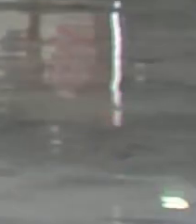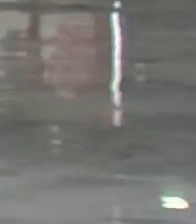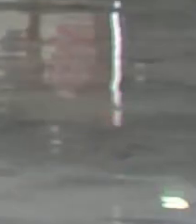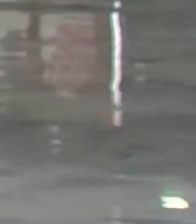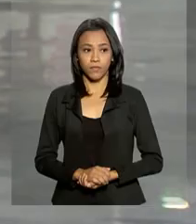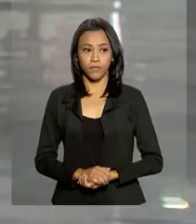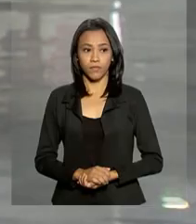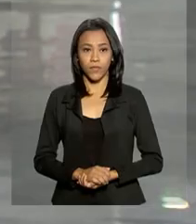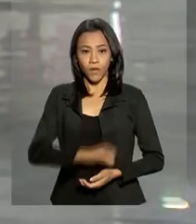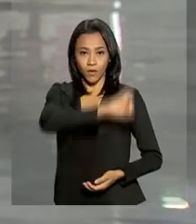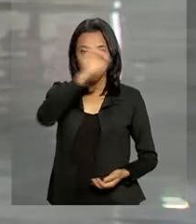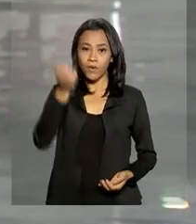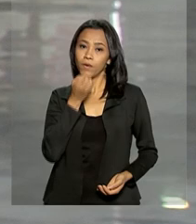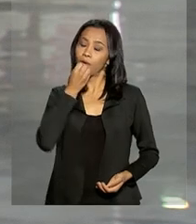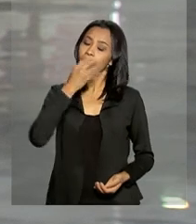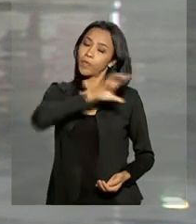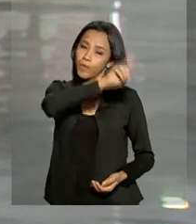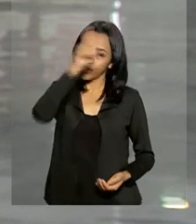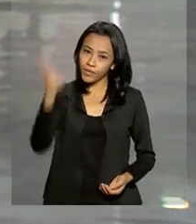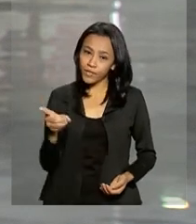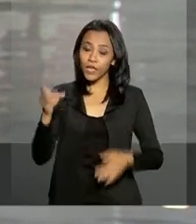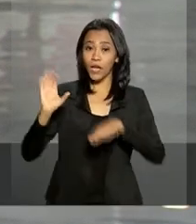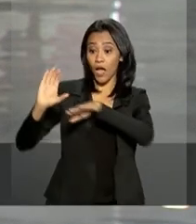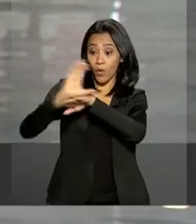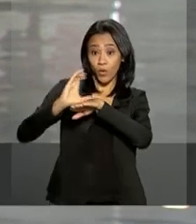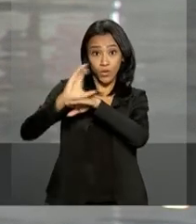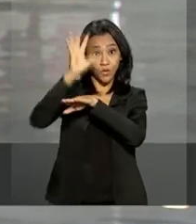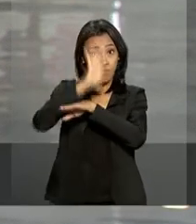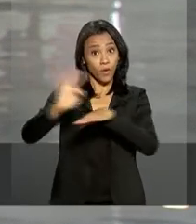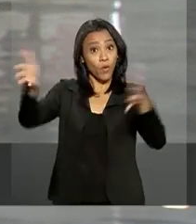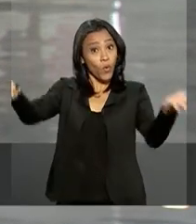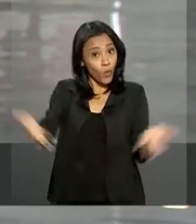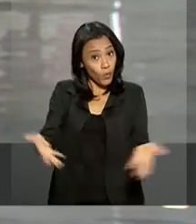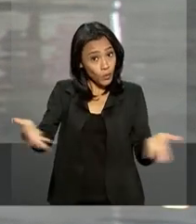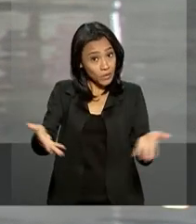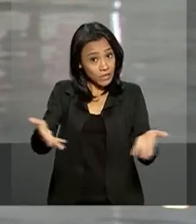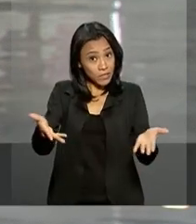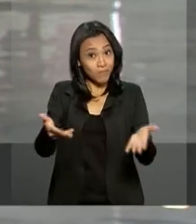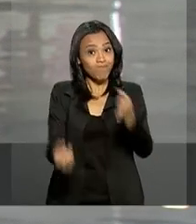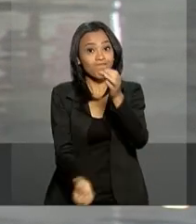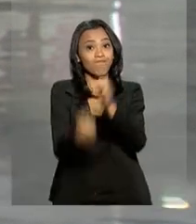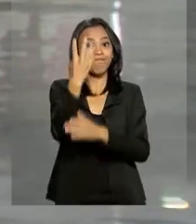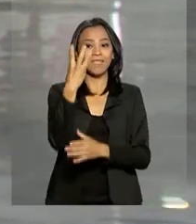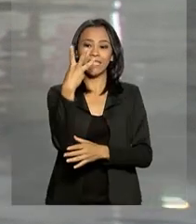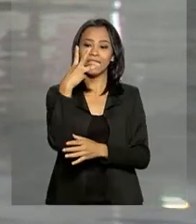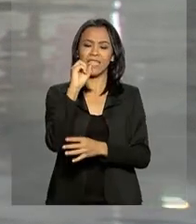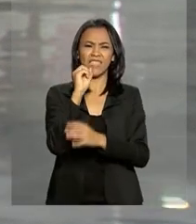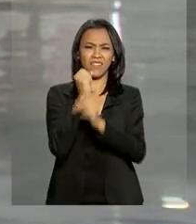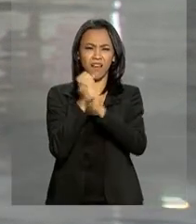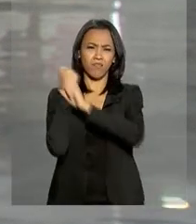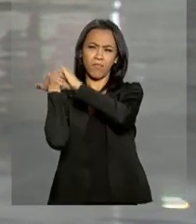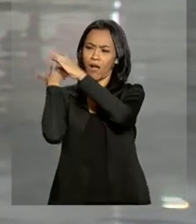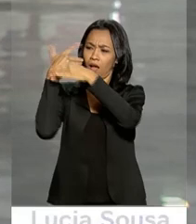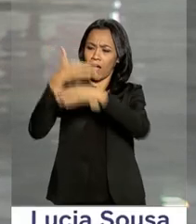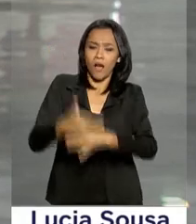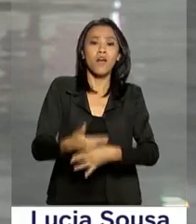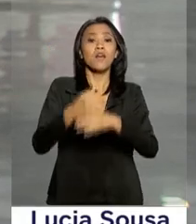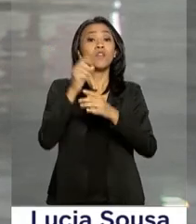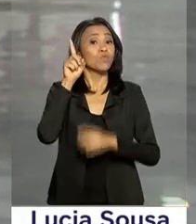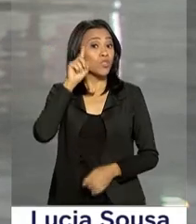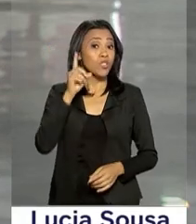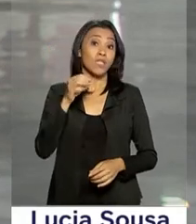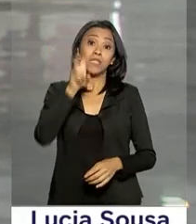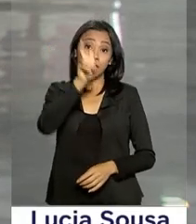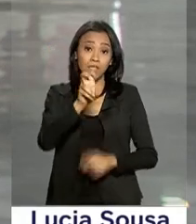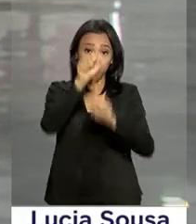Olá, bom dia! A Constituição Federal completa hoje 30 anos. Ela foi promulgada no dia 5 de outubro de